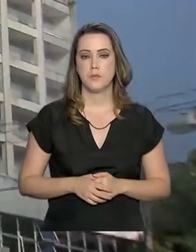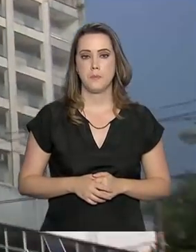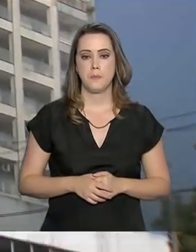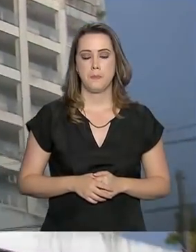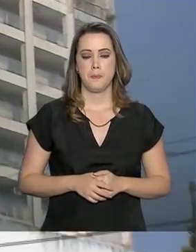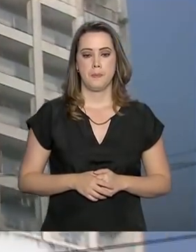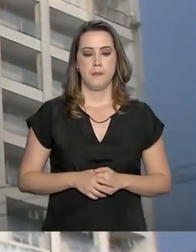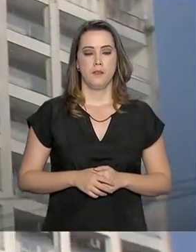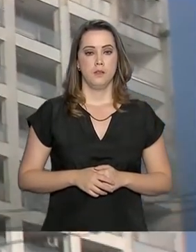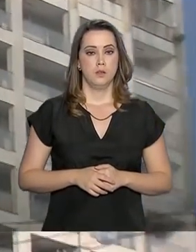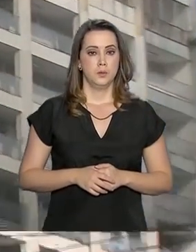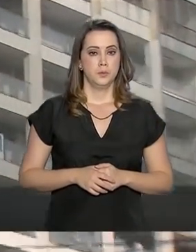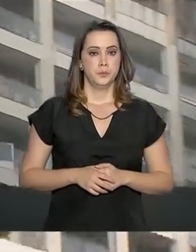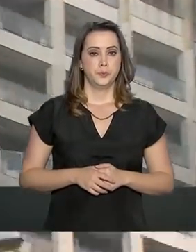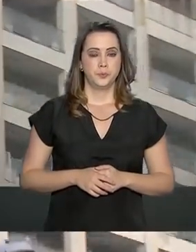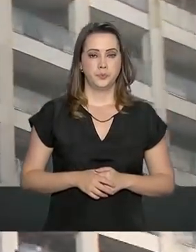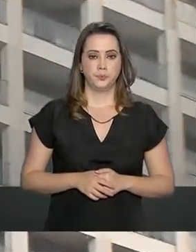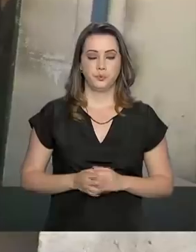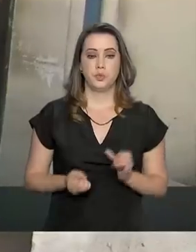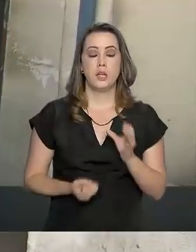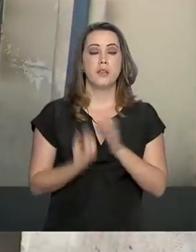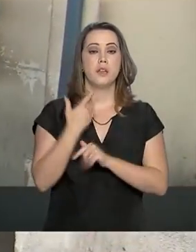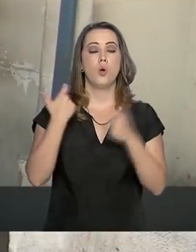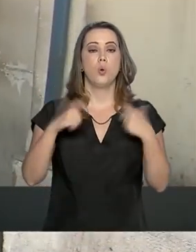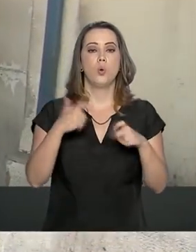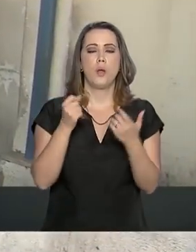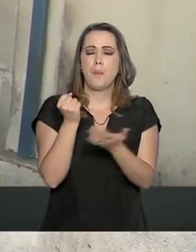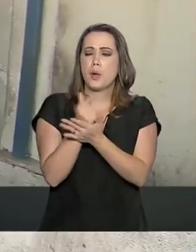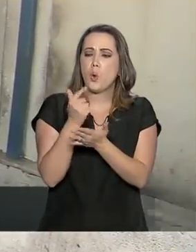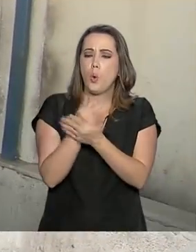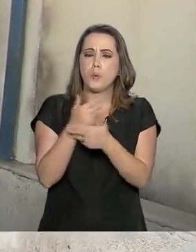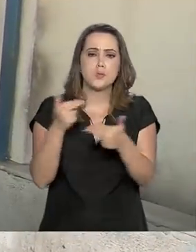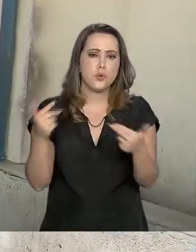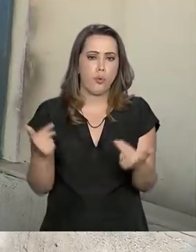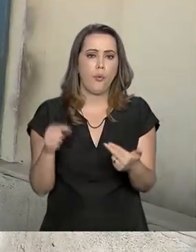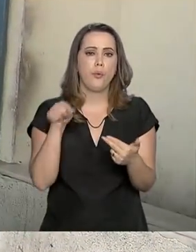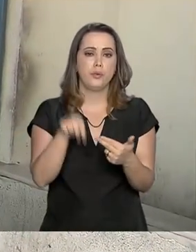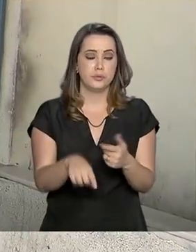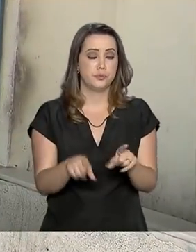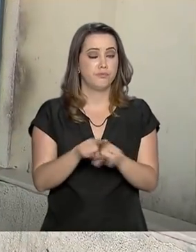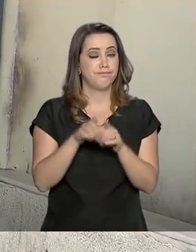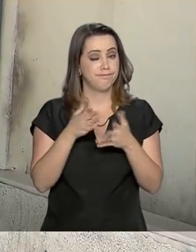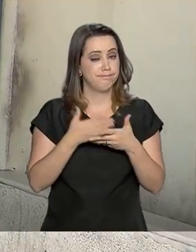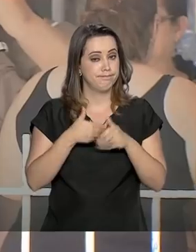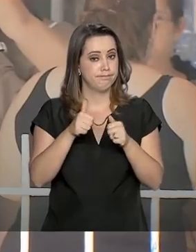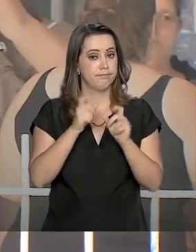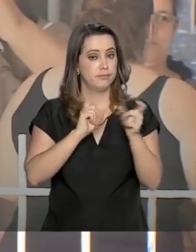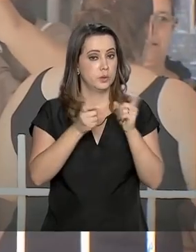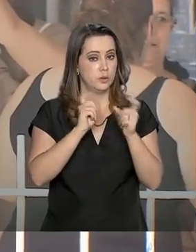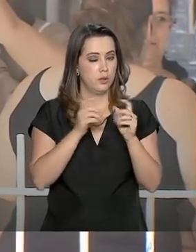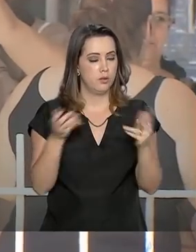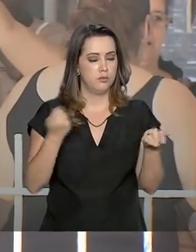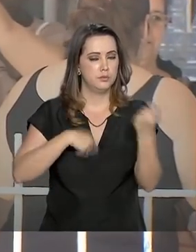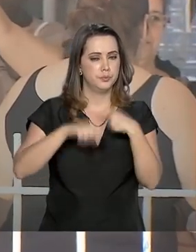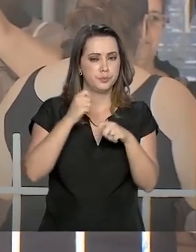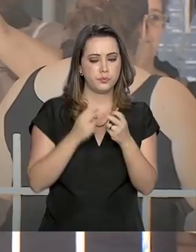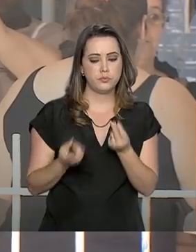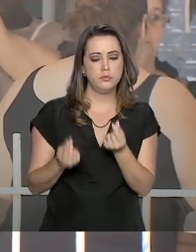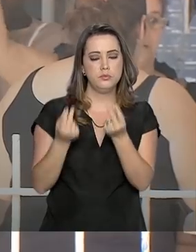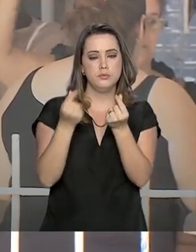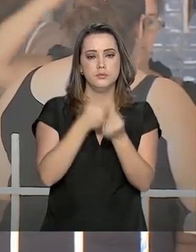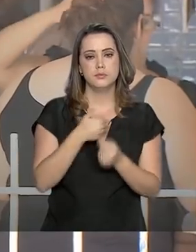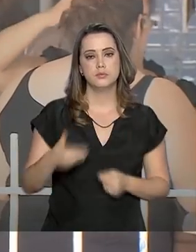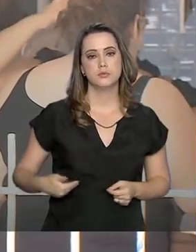Criar um centro integrado para licitação e compra de materiais e, com isso, melhorar a gestão e economizar dinheiro